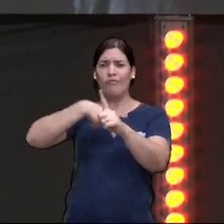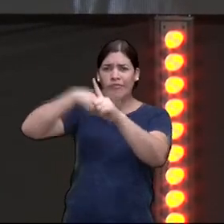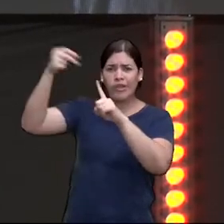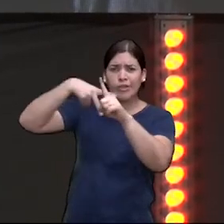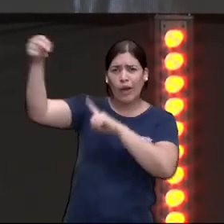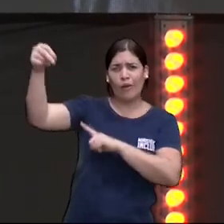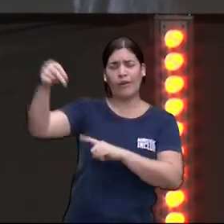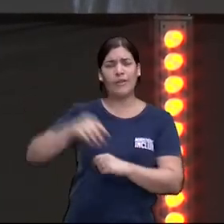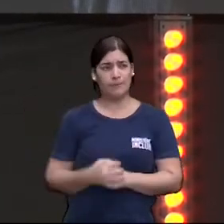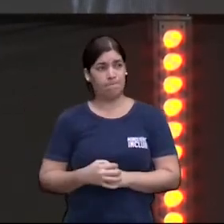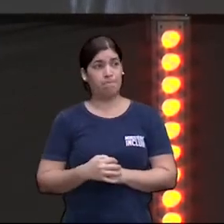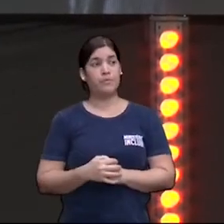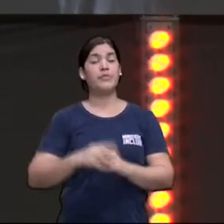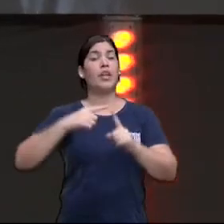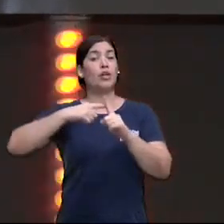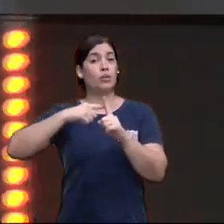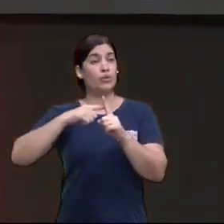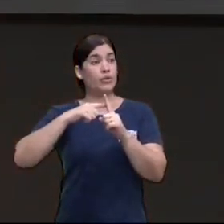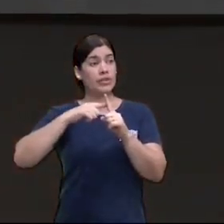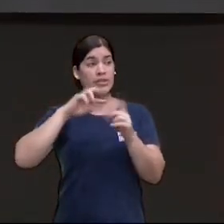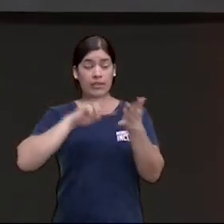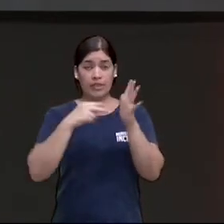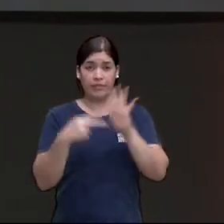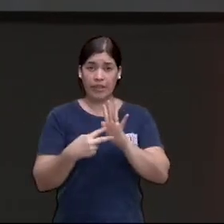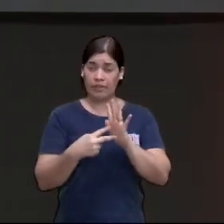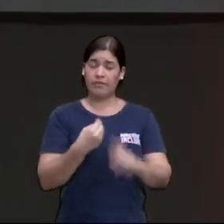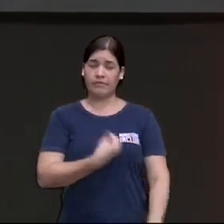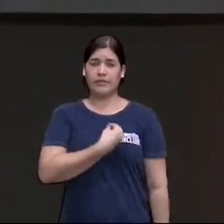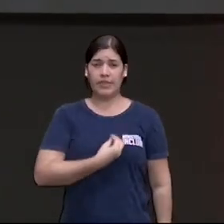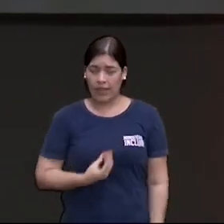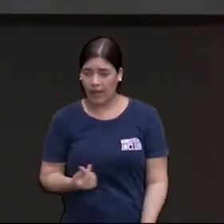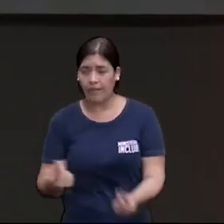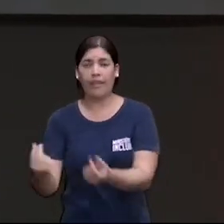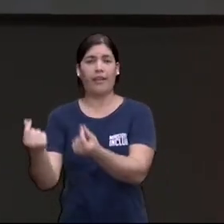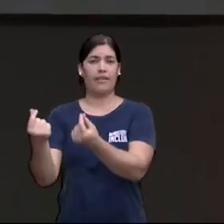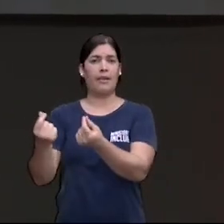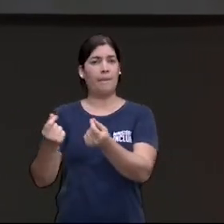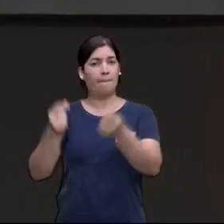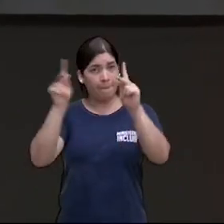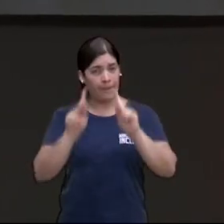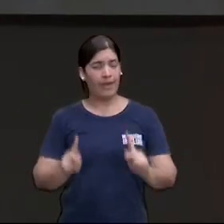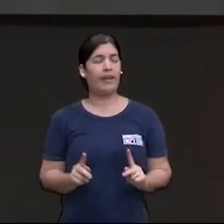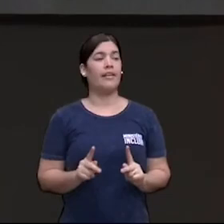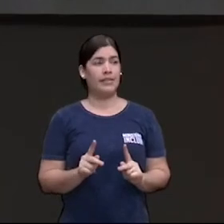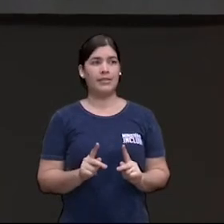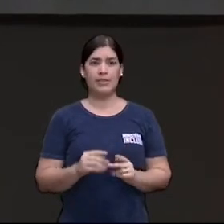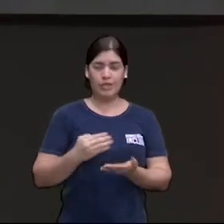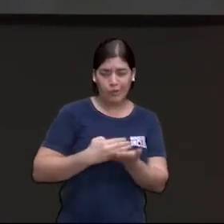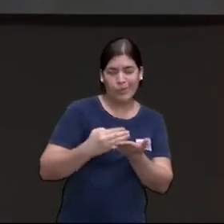A cruz passou a ser símbolo de vida eterna, de paz, de